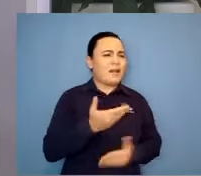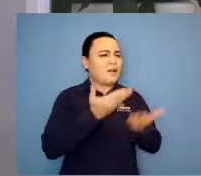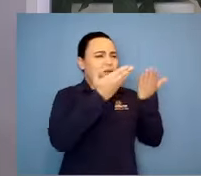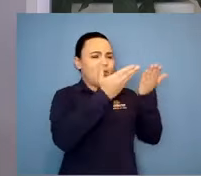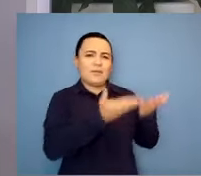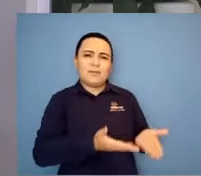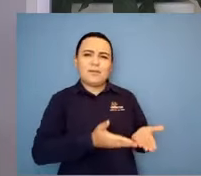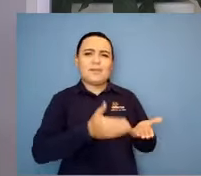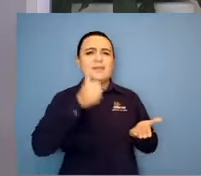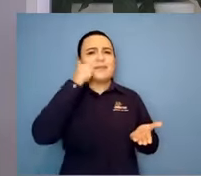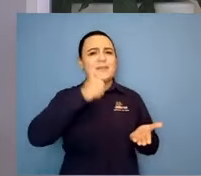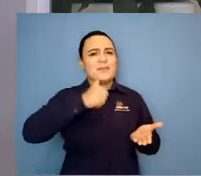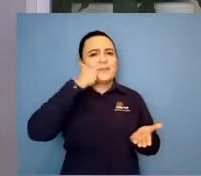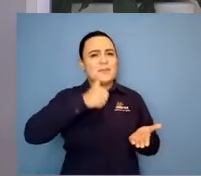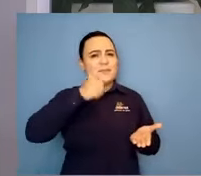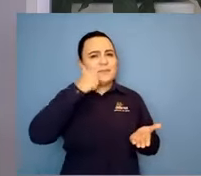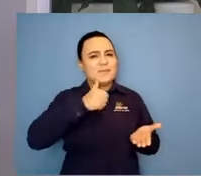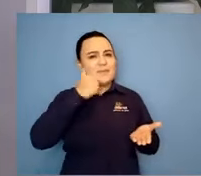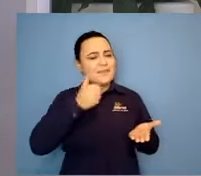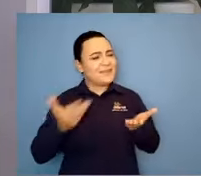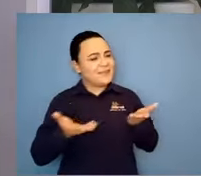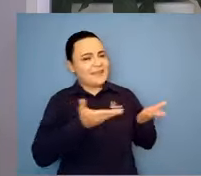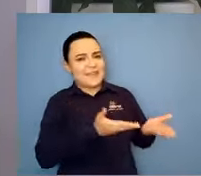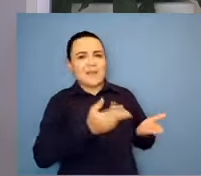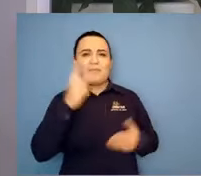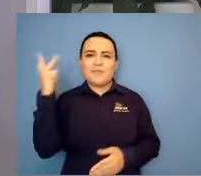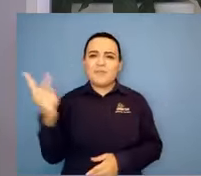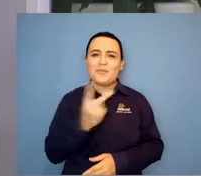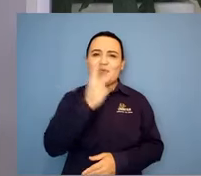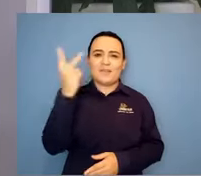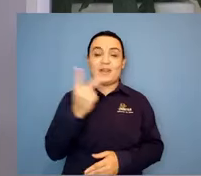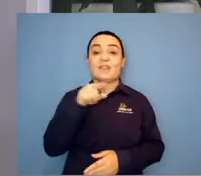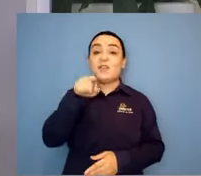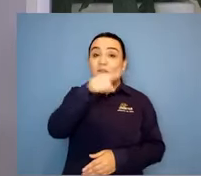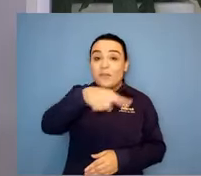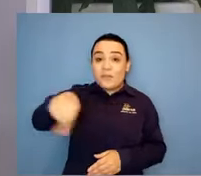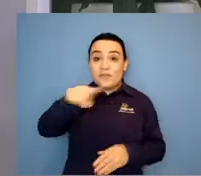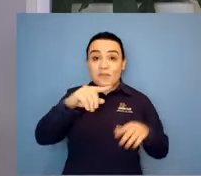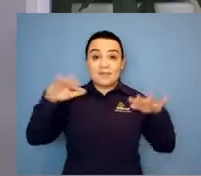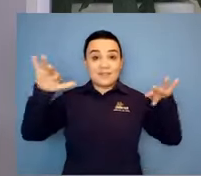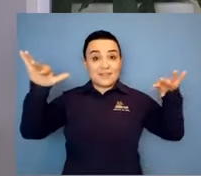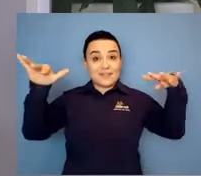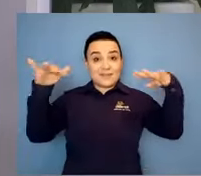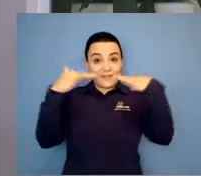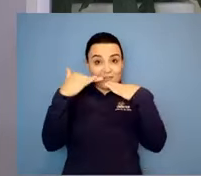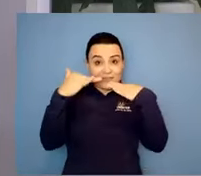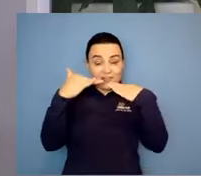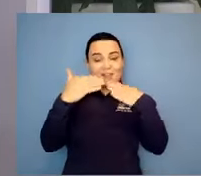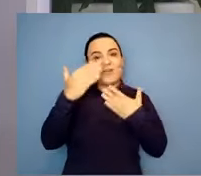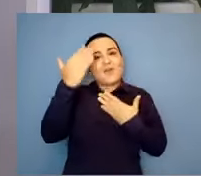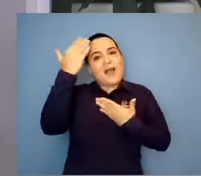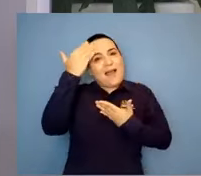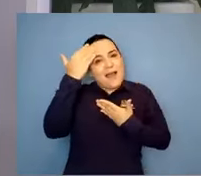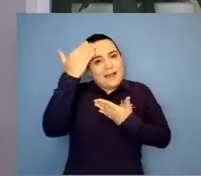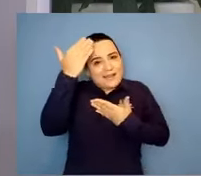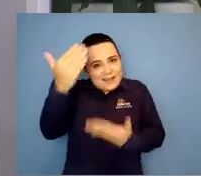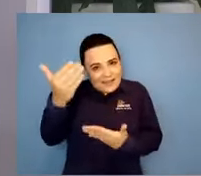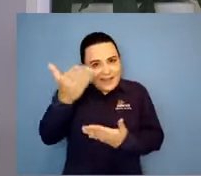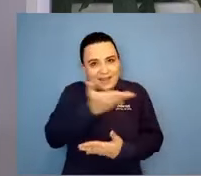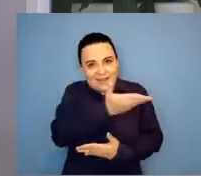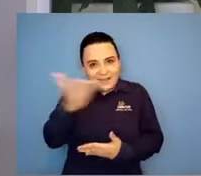gente tem aqui ao nosso lado. E aqueles que estão conosco até agora, eu agradeço muito a companhia, a